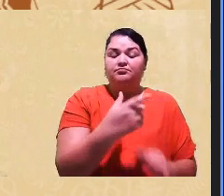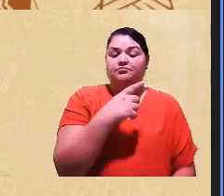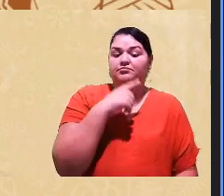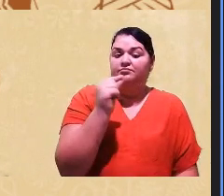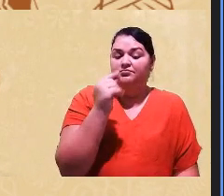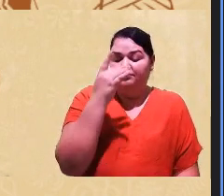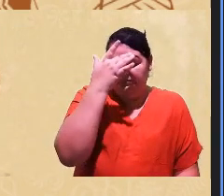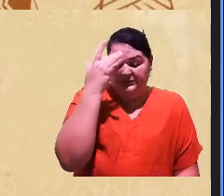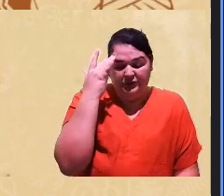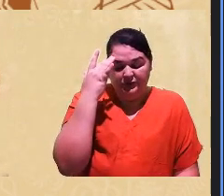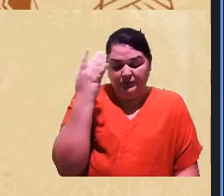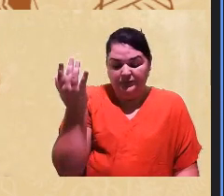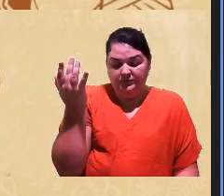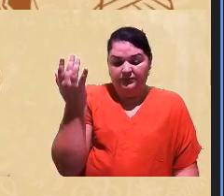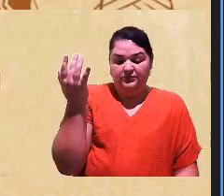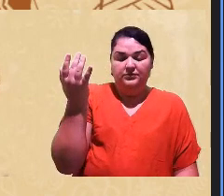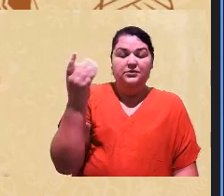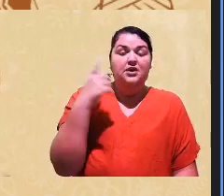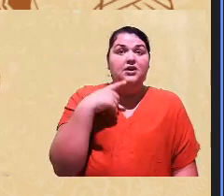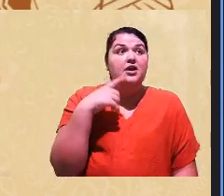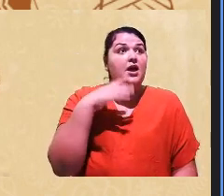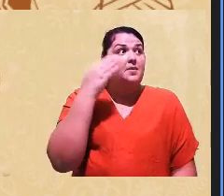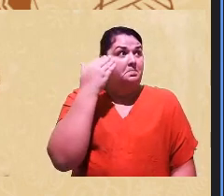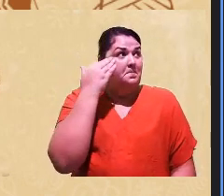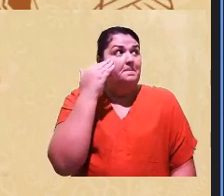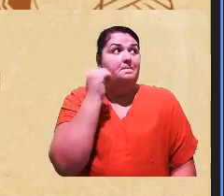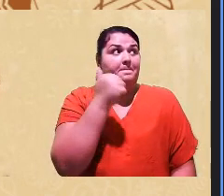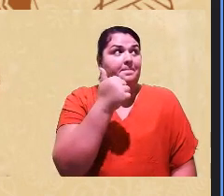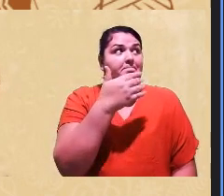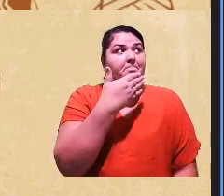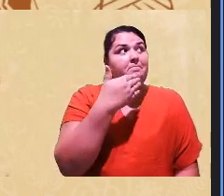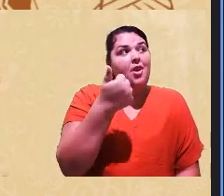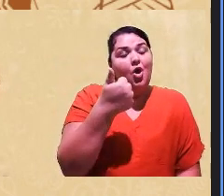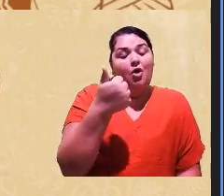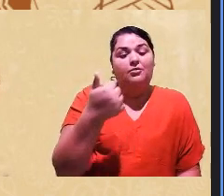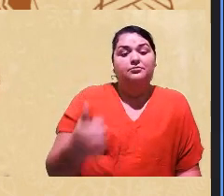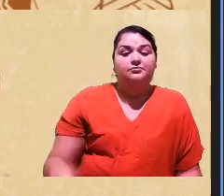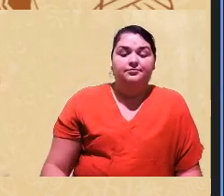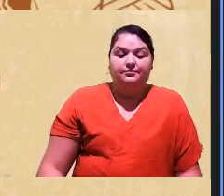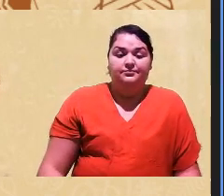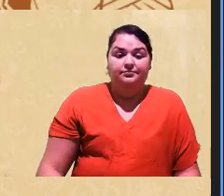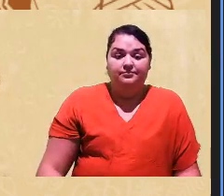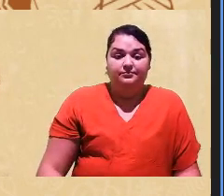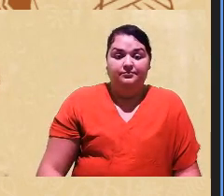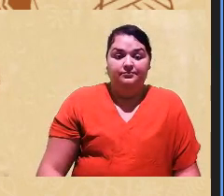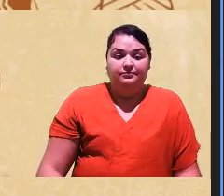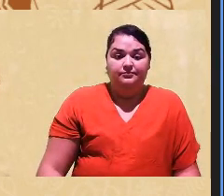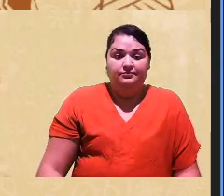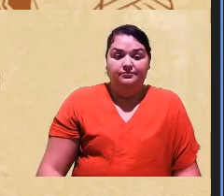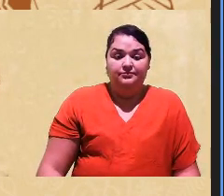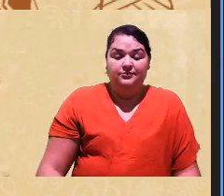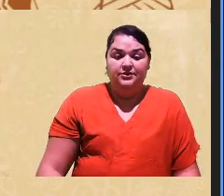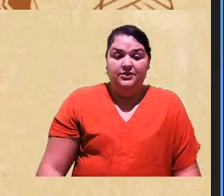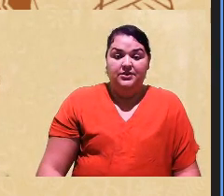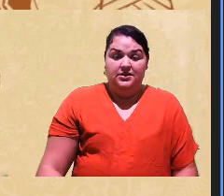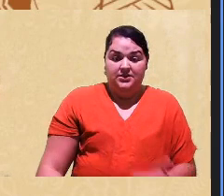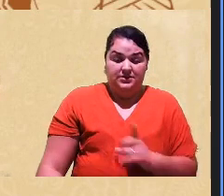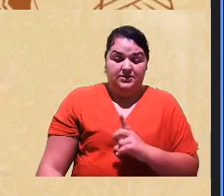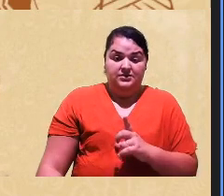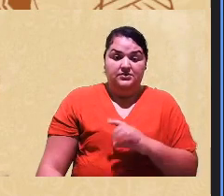estão compreendendo melhor mas há também essa porque você estava fazendo aquela